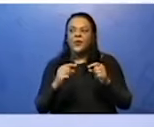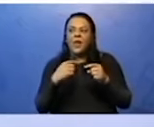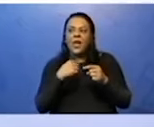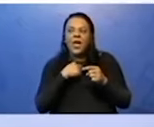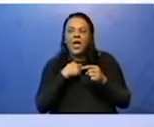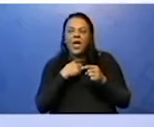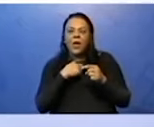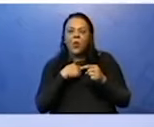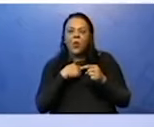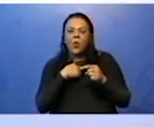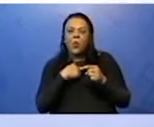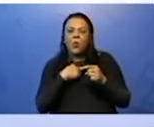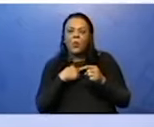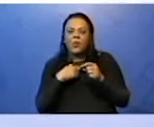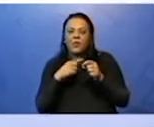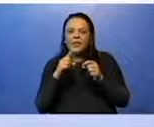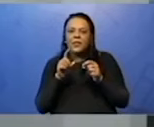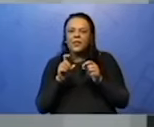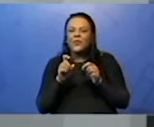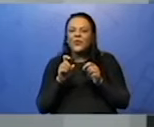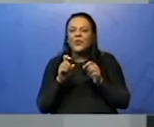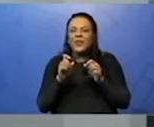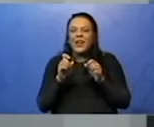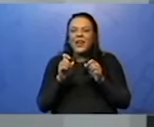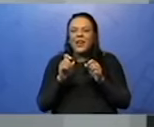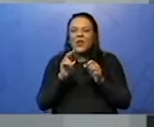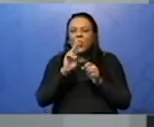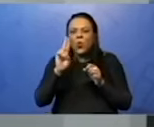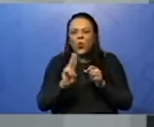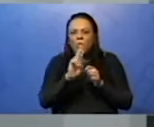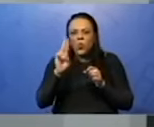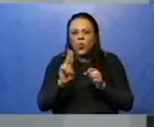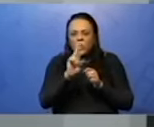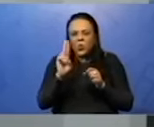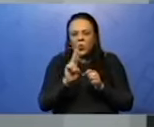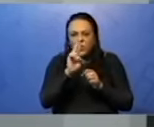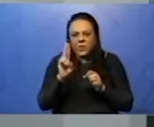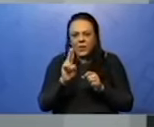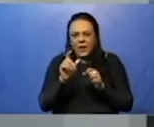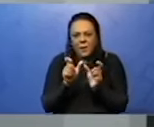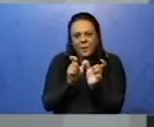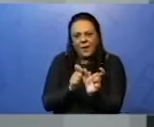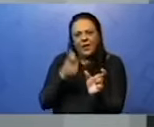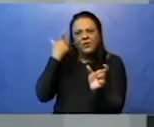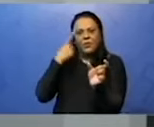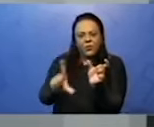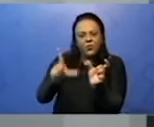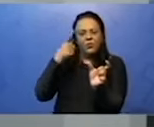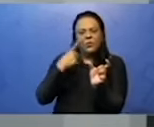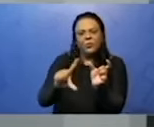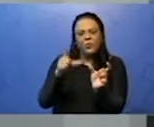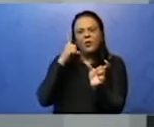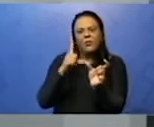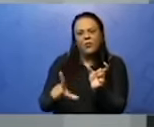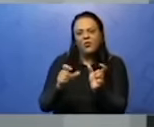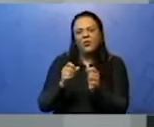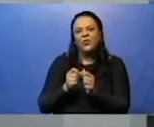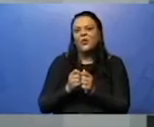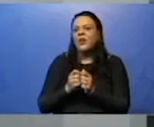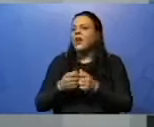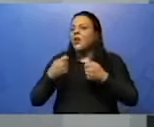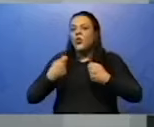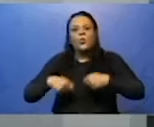Porque é uma forma de evitar a repetição na frase. Então, se eu já disse eu na primeira oração, para que que eu vou colocar eu novamente?